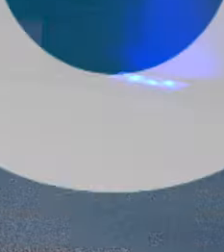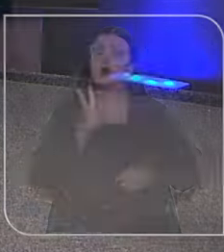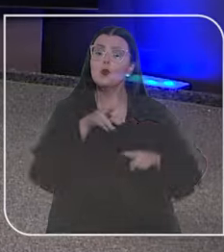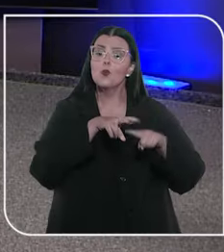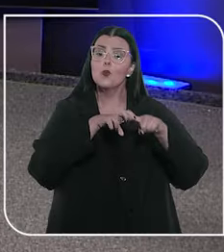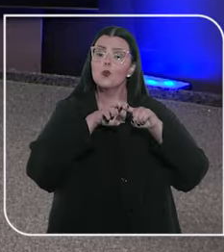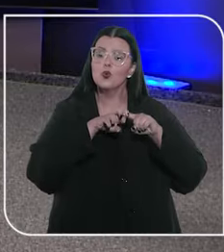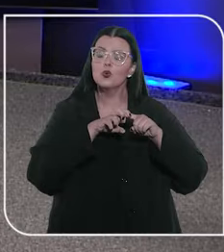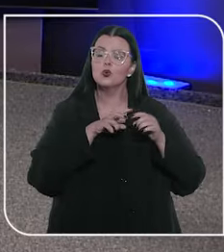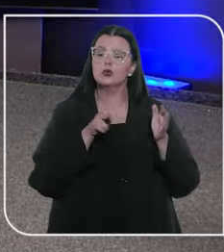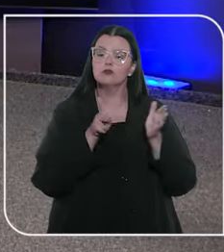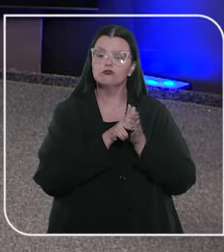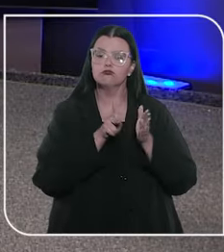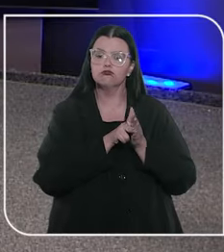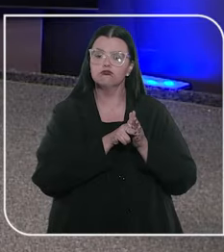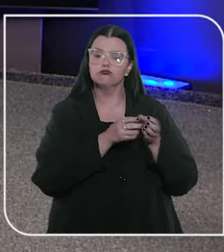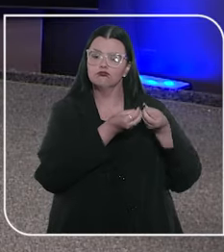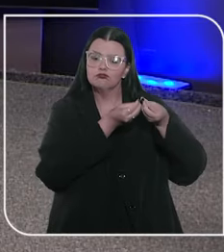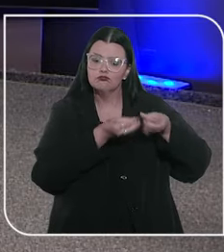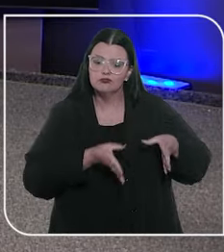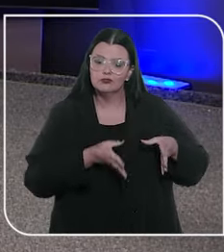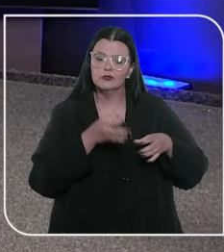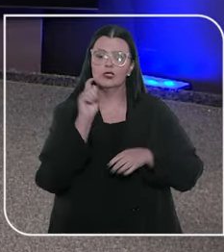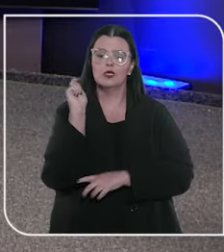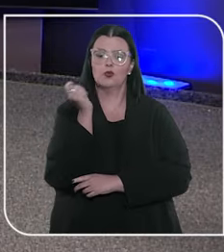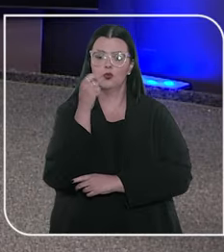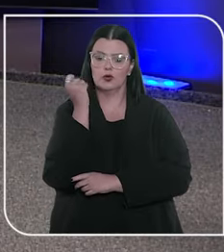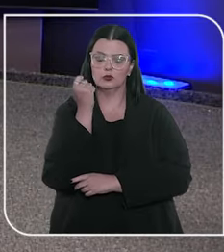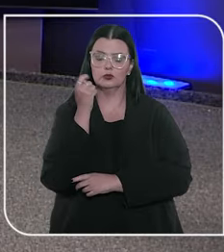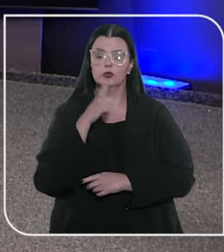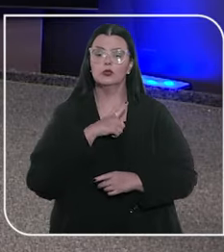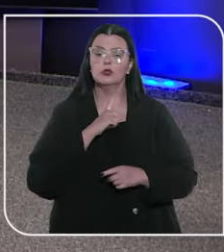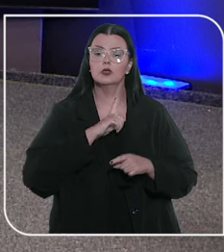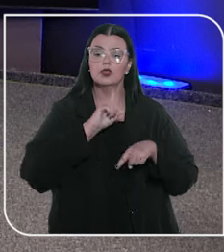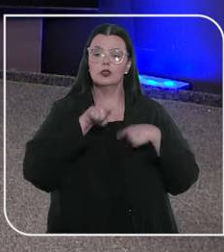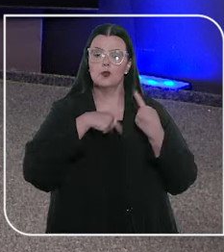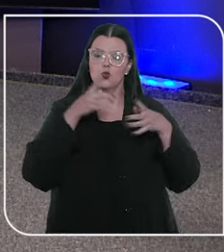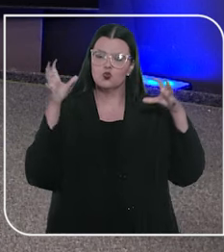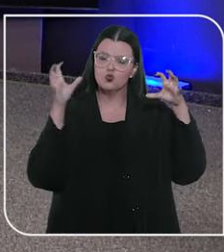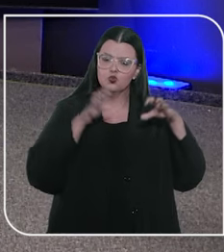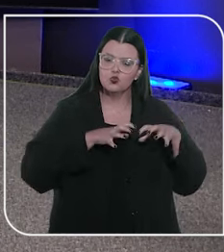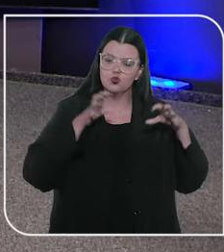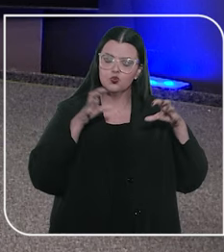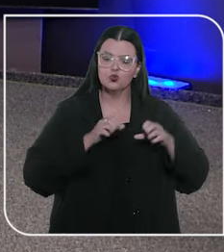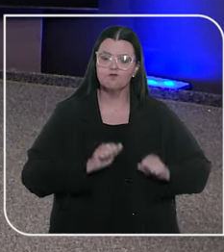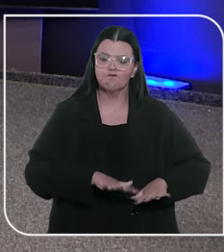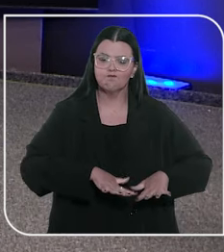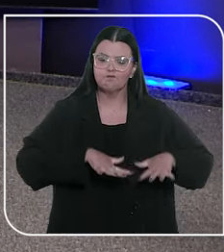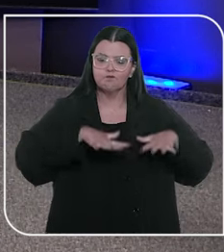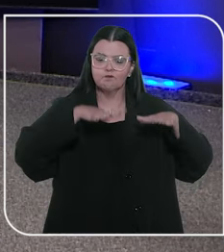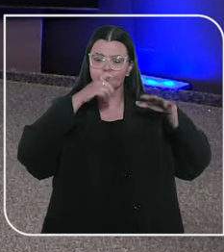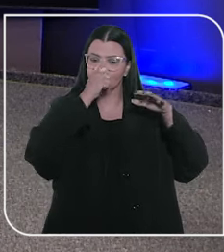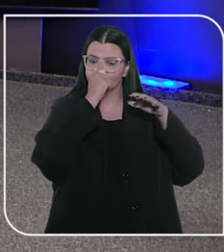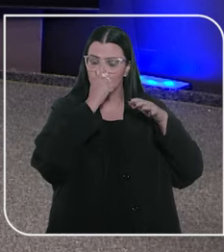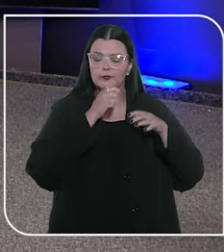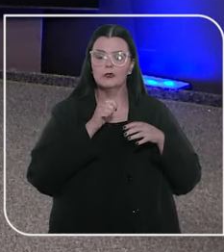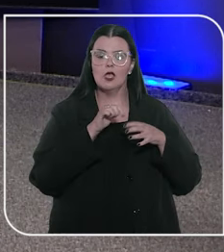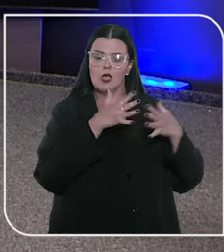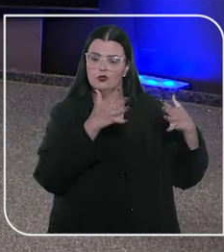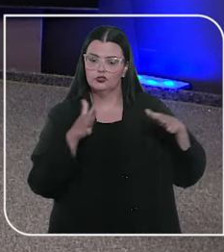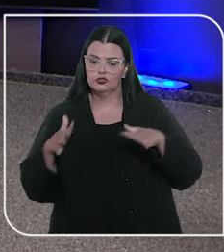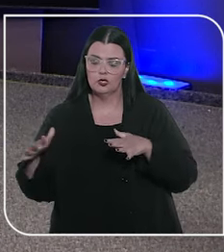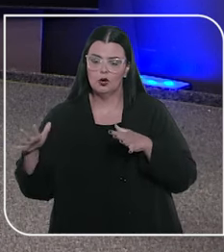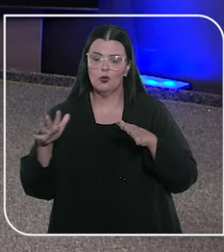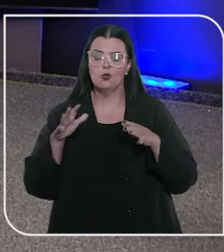Por causa do estado de calamidade pública no Rio Grande do Sul, depois das fortes chuvas e enchentes que atingem a